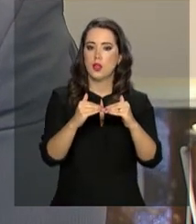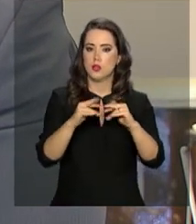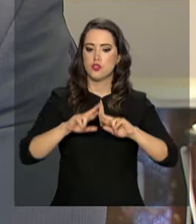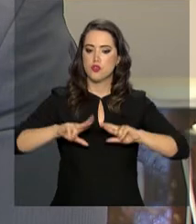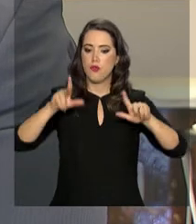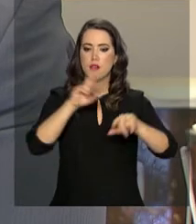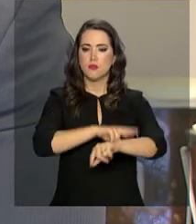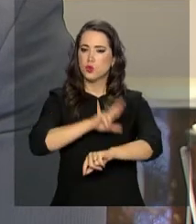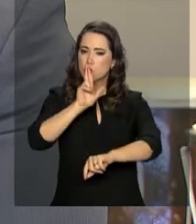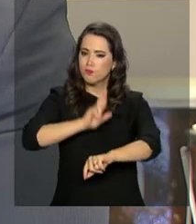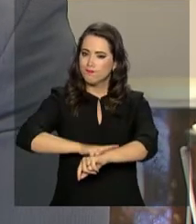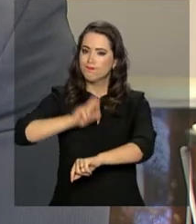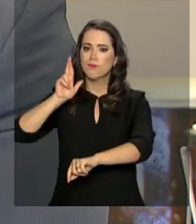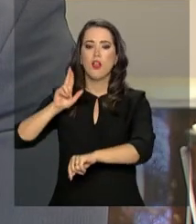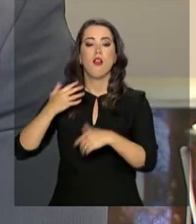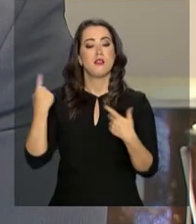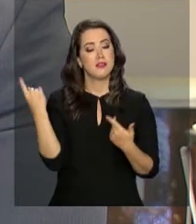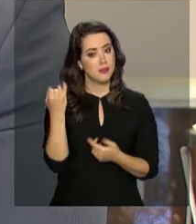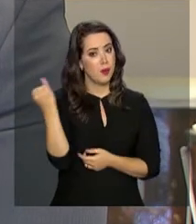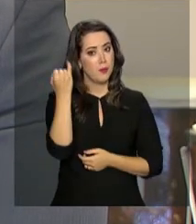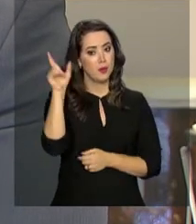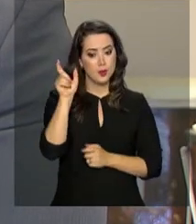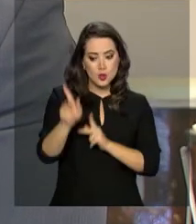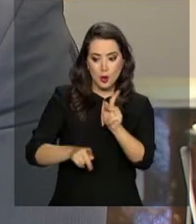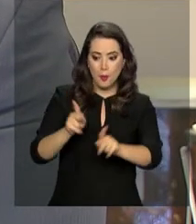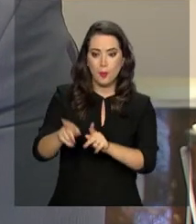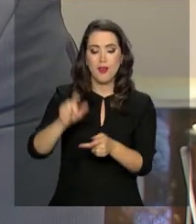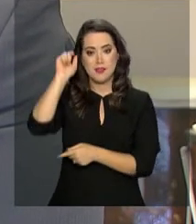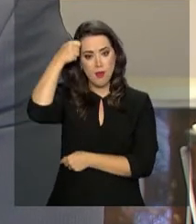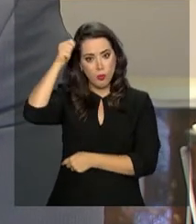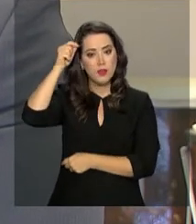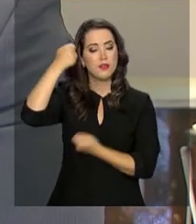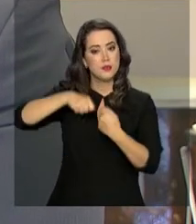Por isso, a importância de que esse povo seja respeitado e visível.